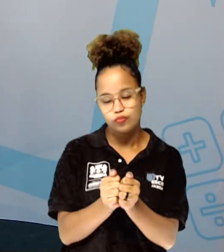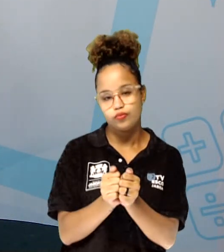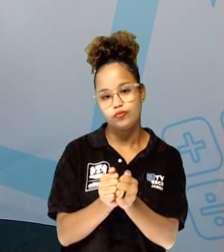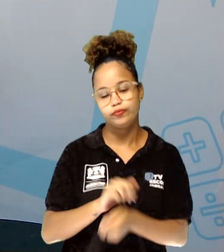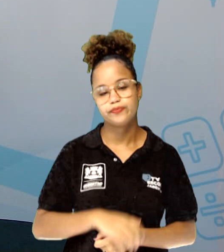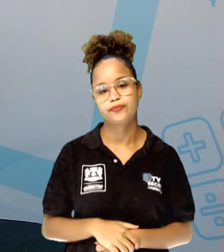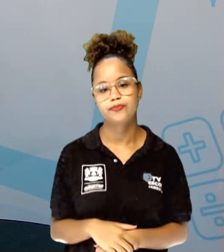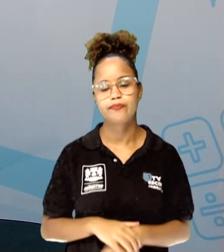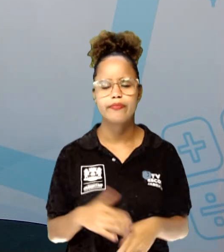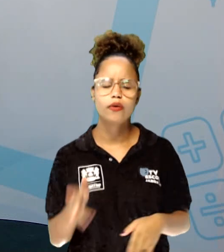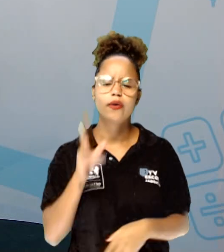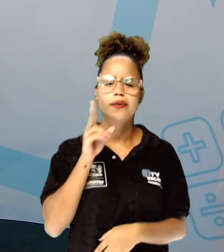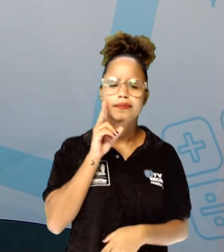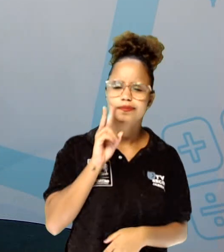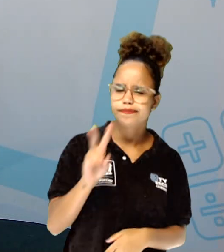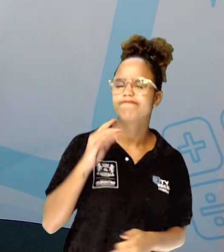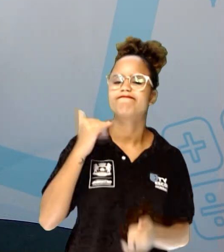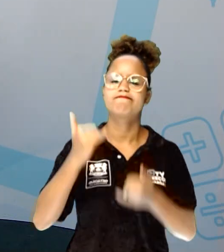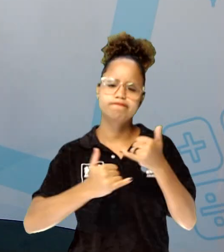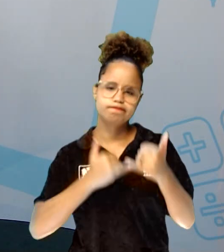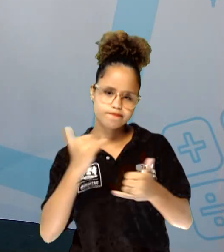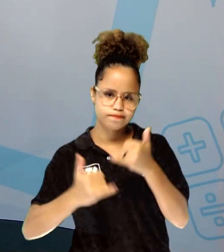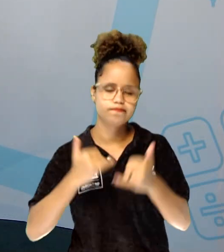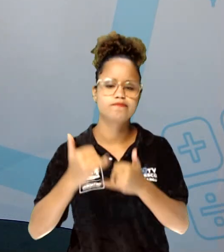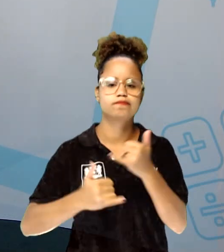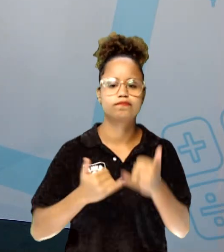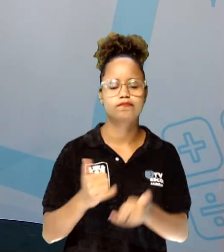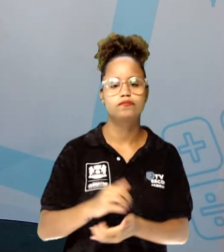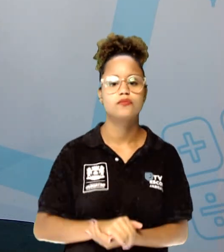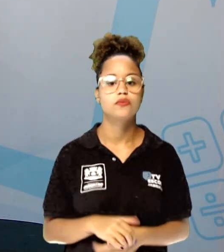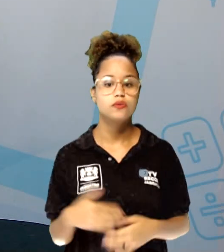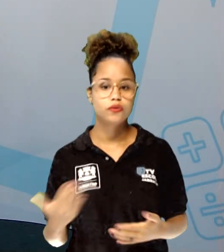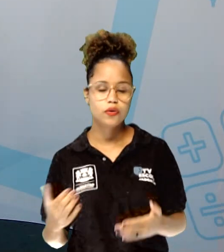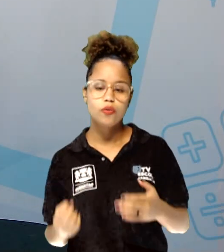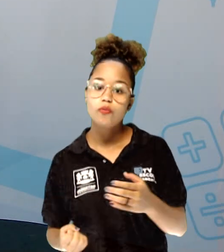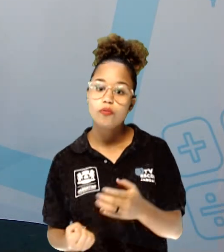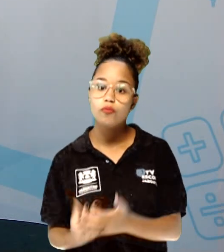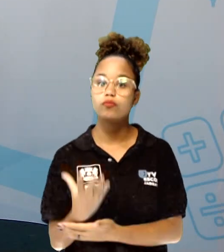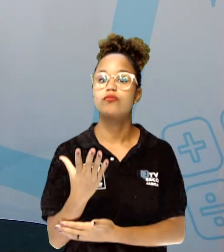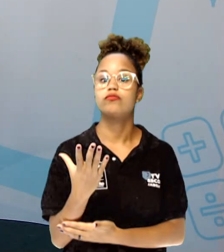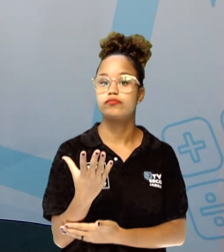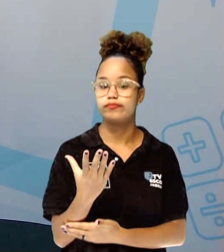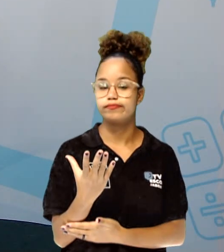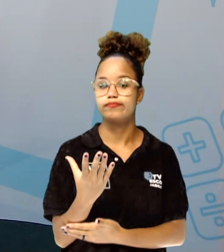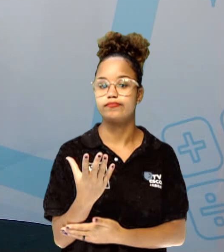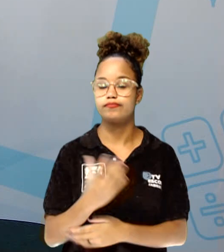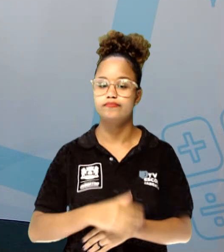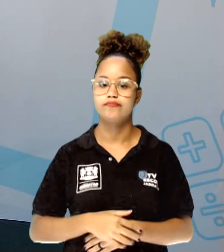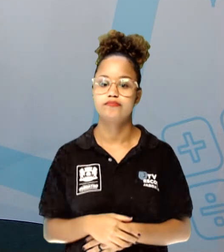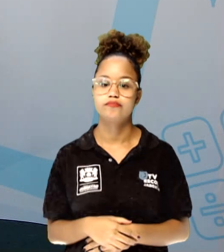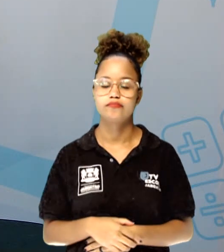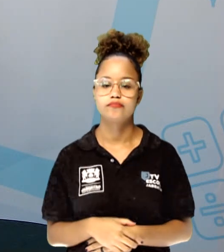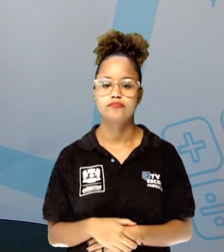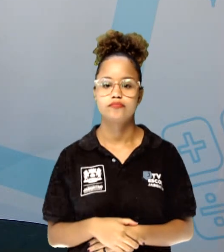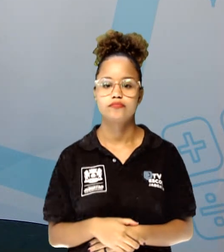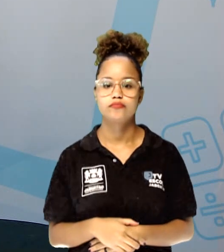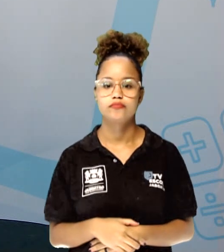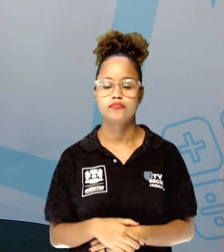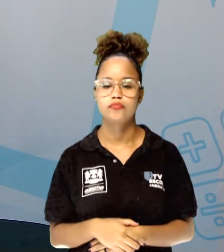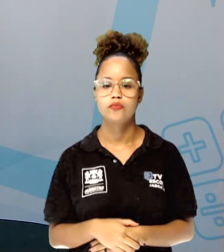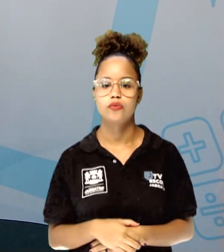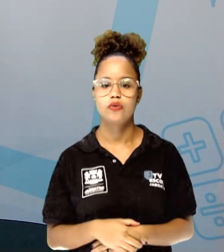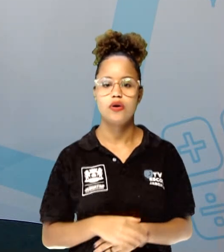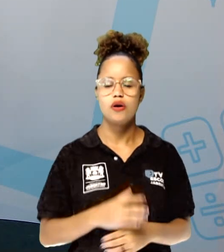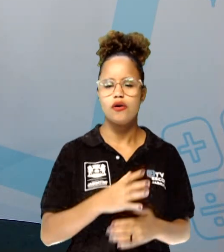E, observando essas brincadeiras, terminou dando origem, né? A uma coleção